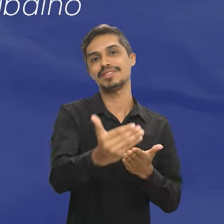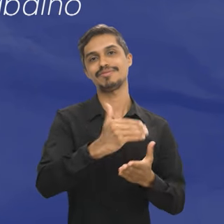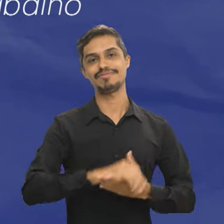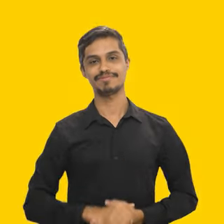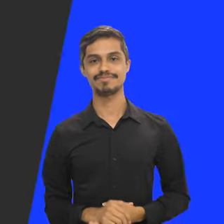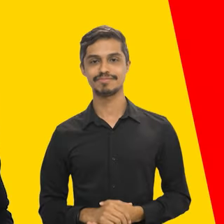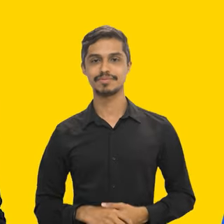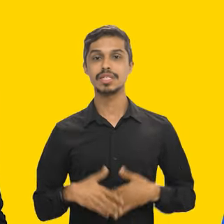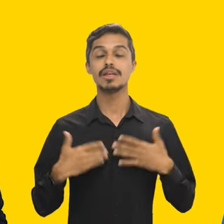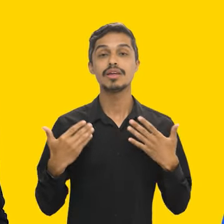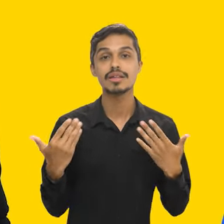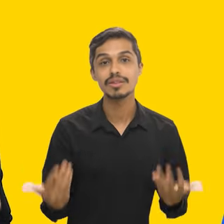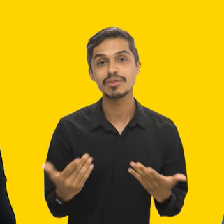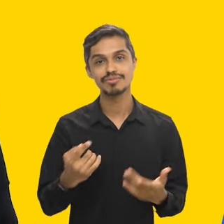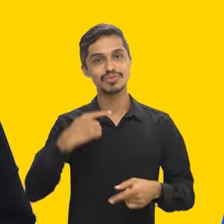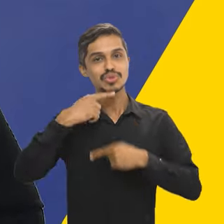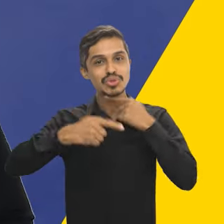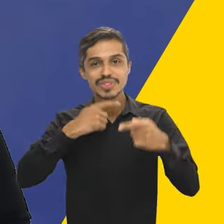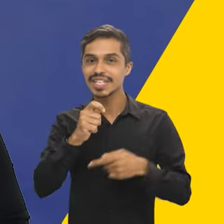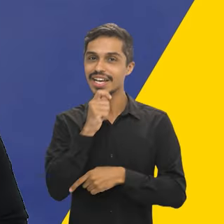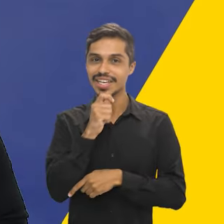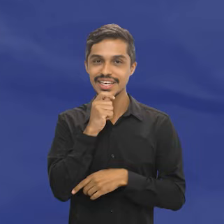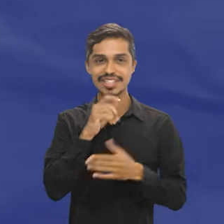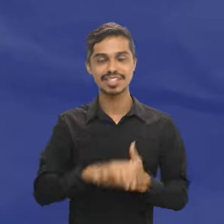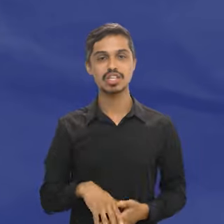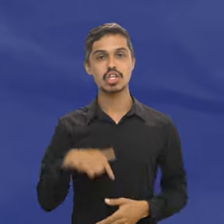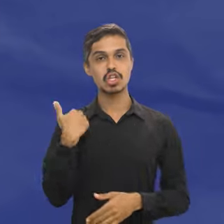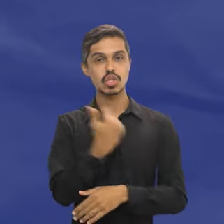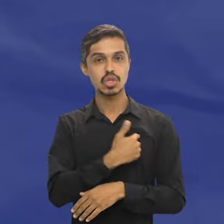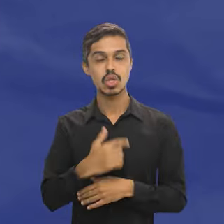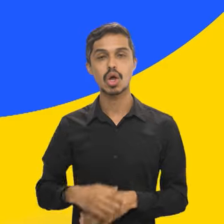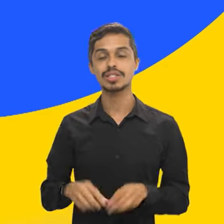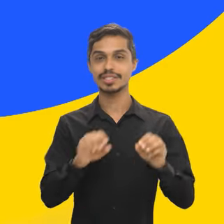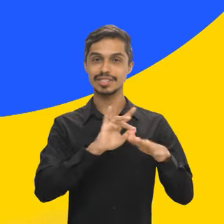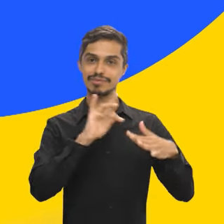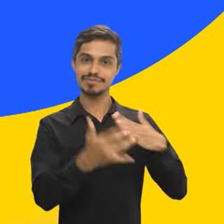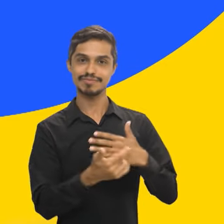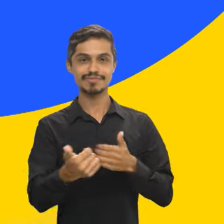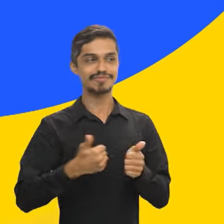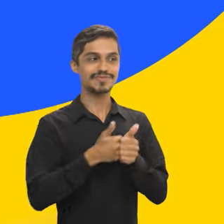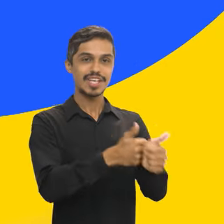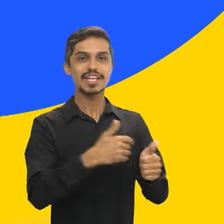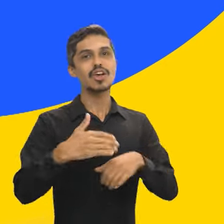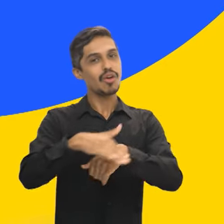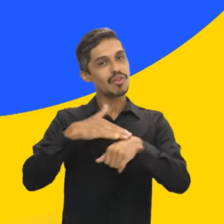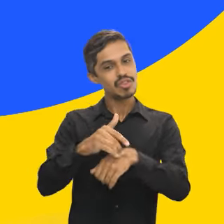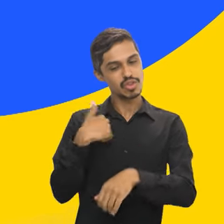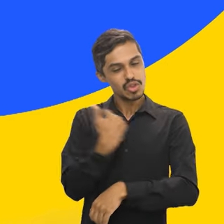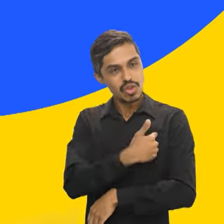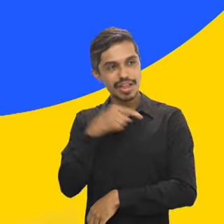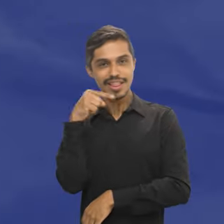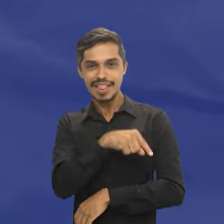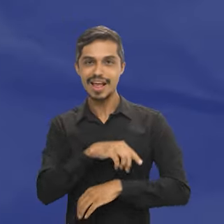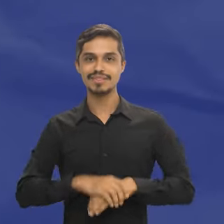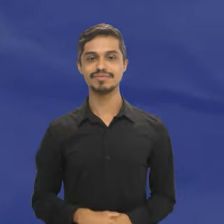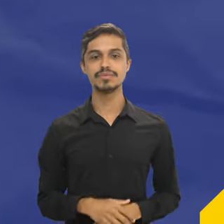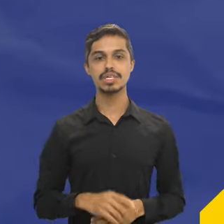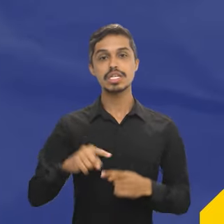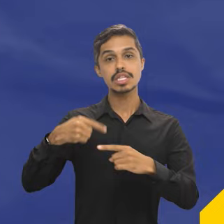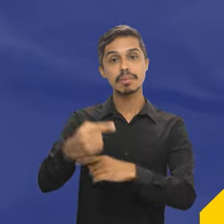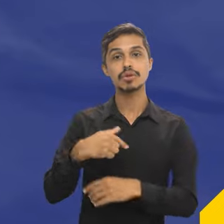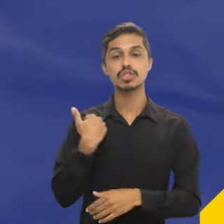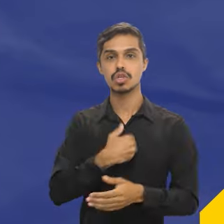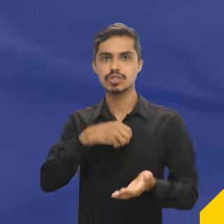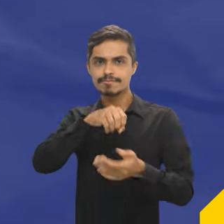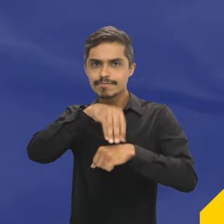trabalho. E aí, ainda com dúvidas? Siga as nossas redes sociais e converse com a gente por lá. Na próxima edição,